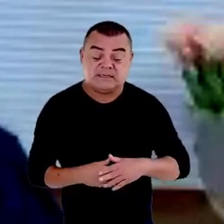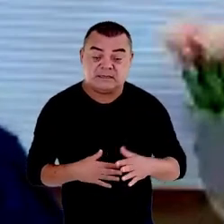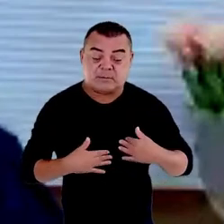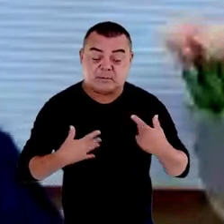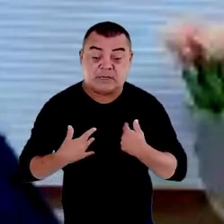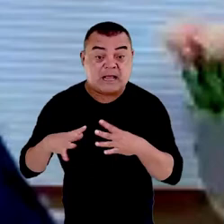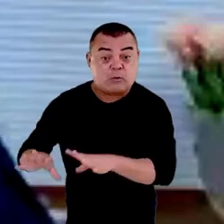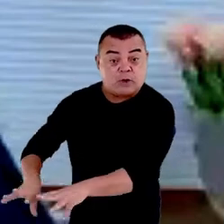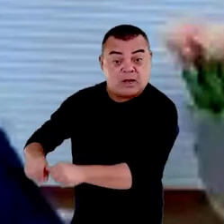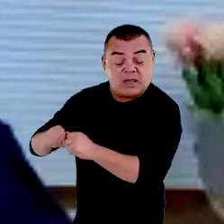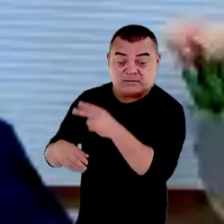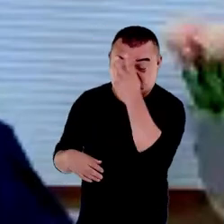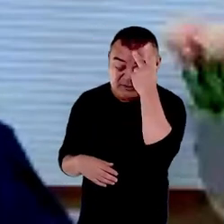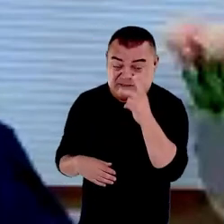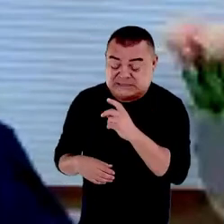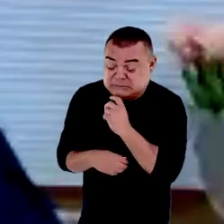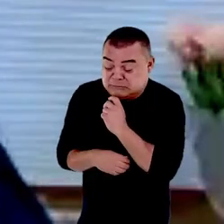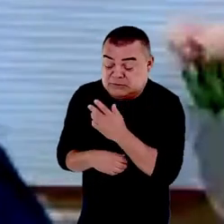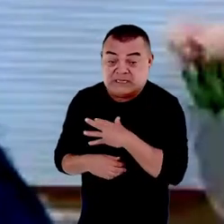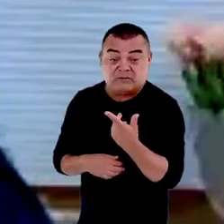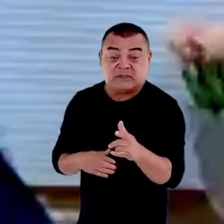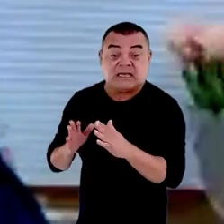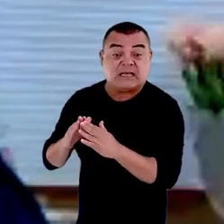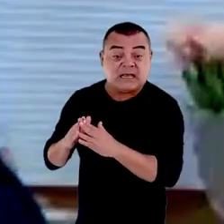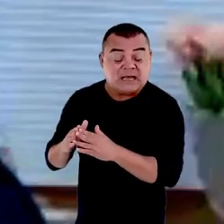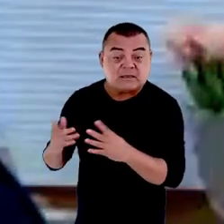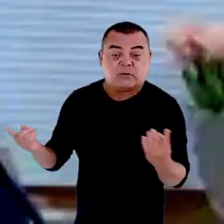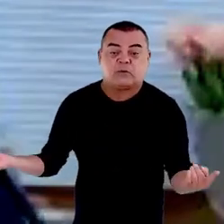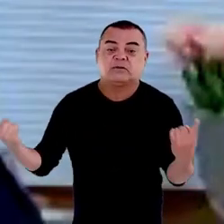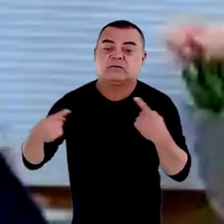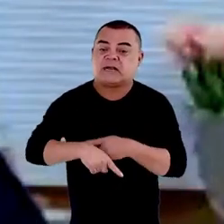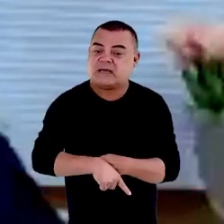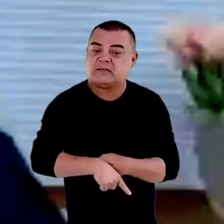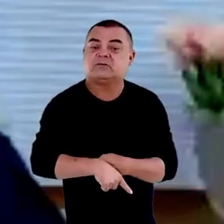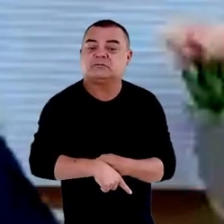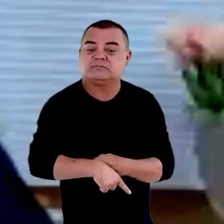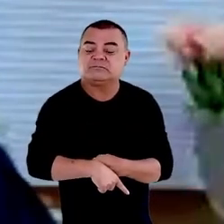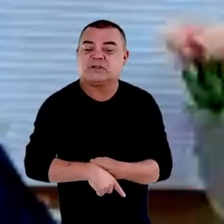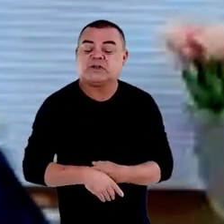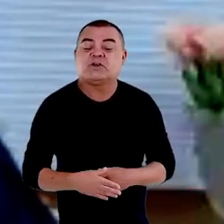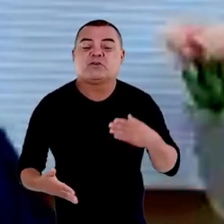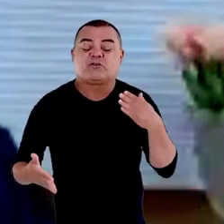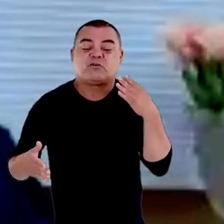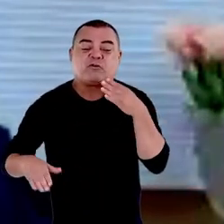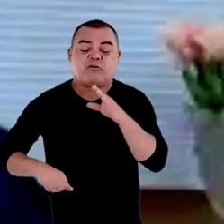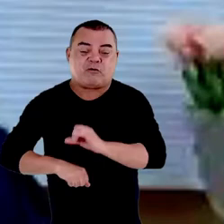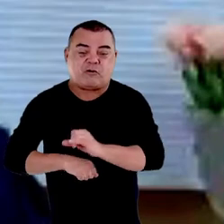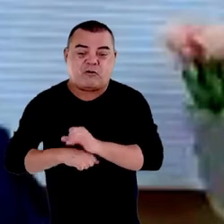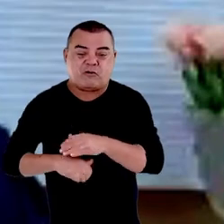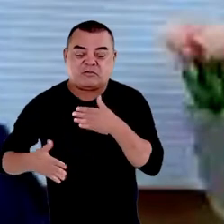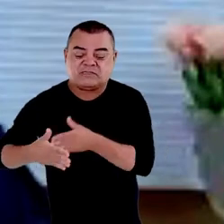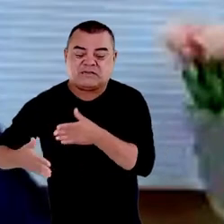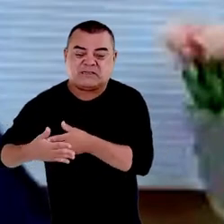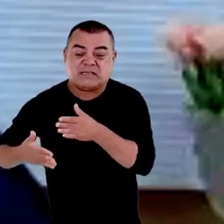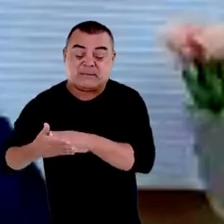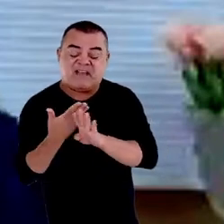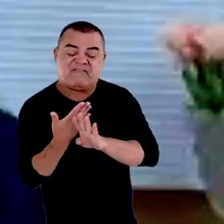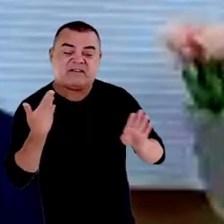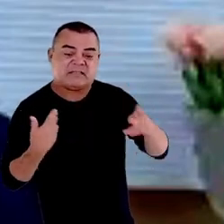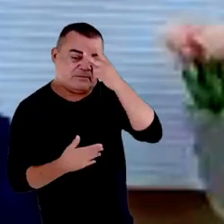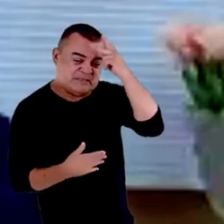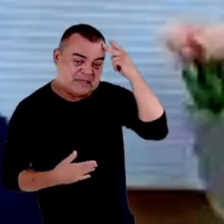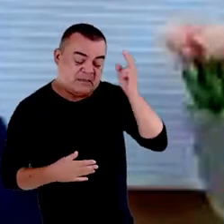que tem frio que não tem casa muito pelo contrário colocam obstáculos para afastar essas pessoas da